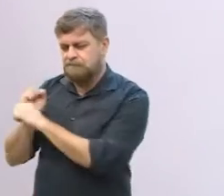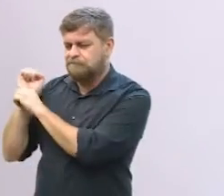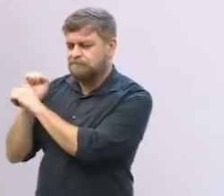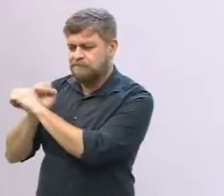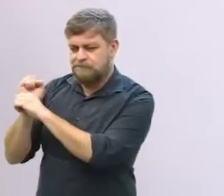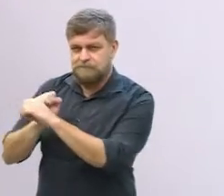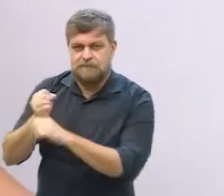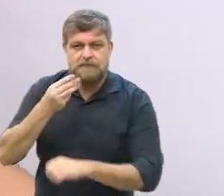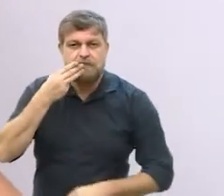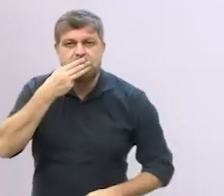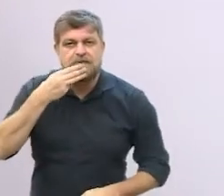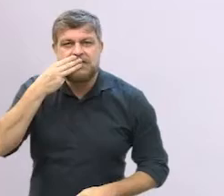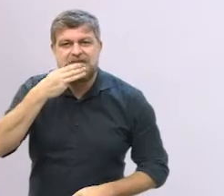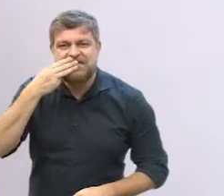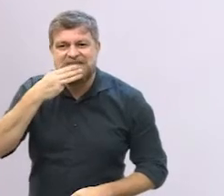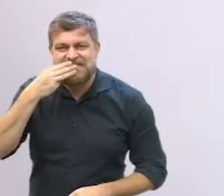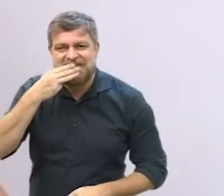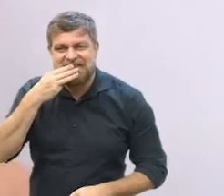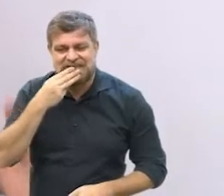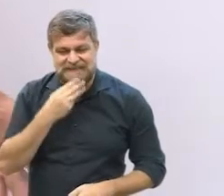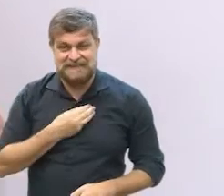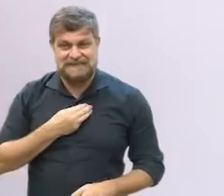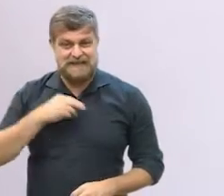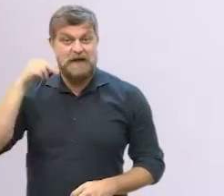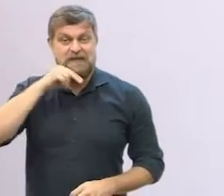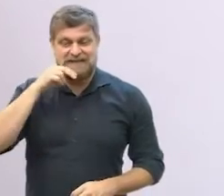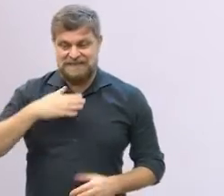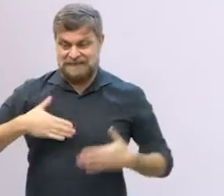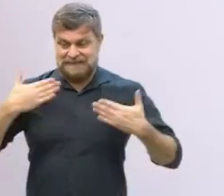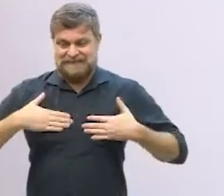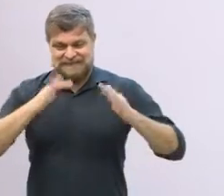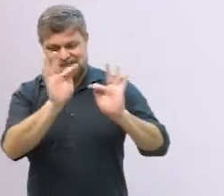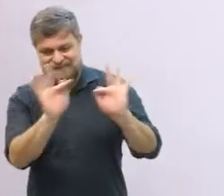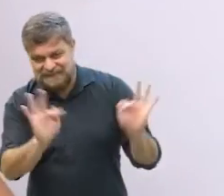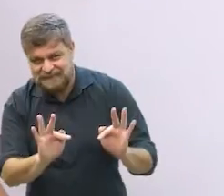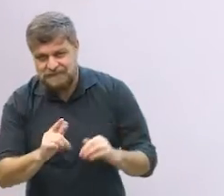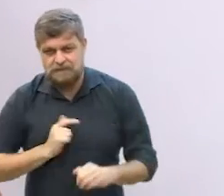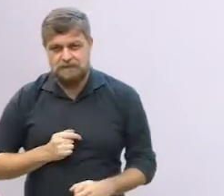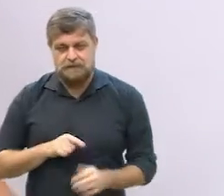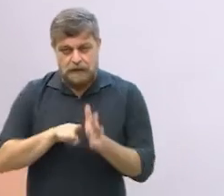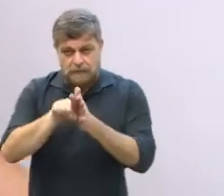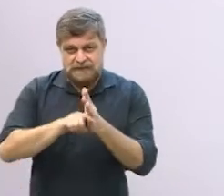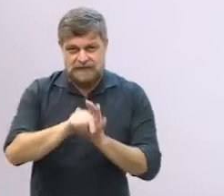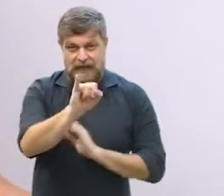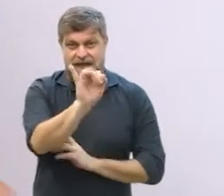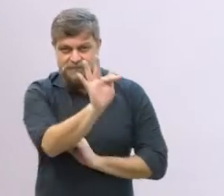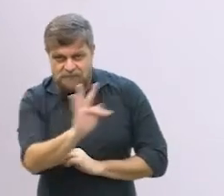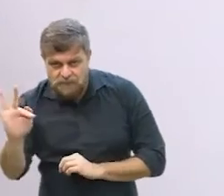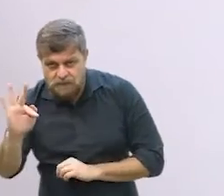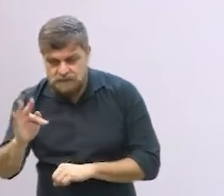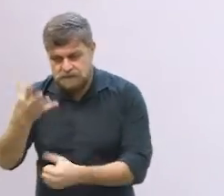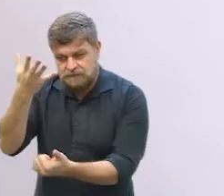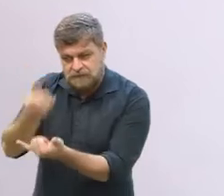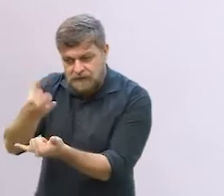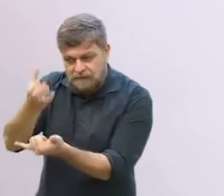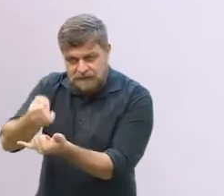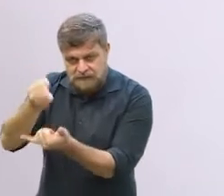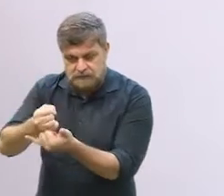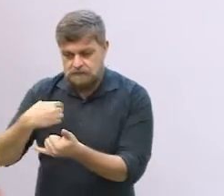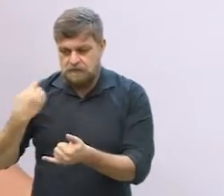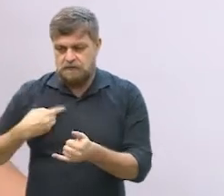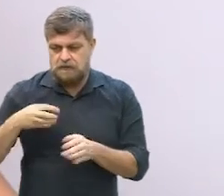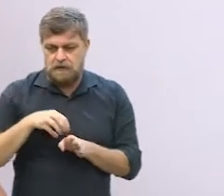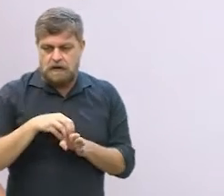tempo doces para alegrar os seus netinhos então você pode procurar no iFood estamos com delivery